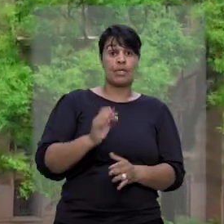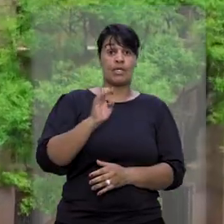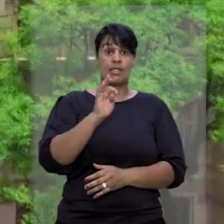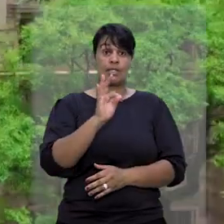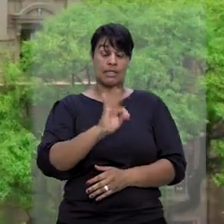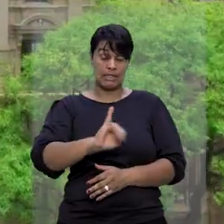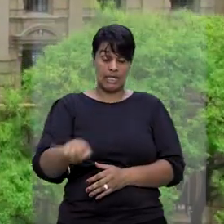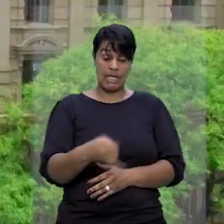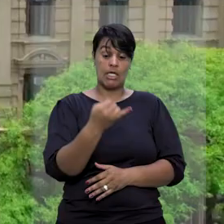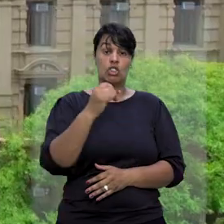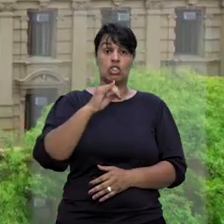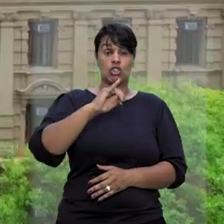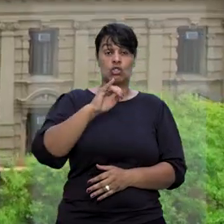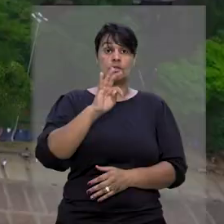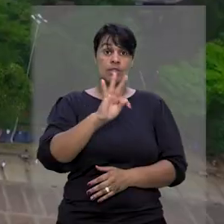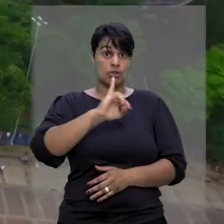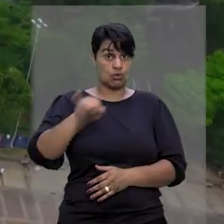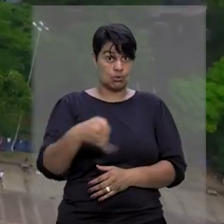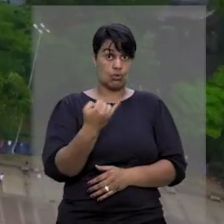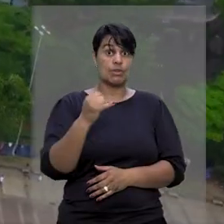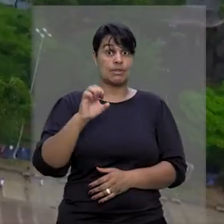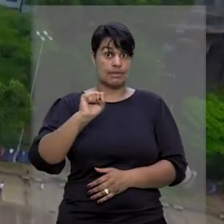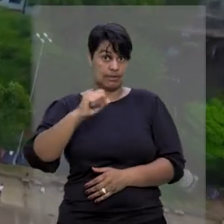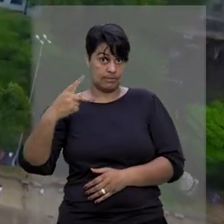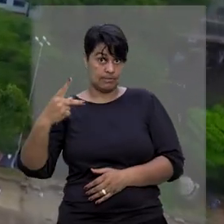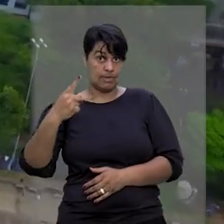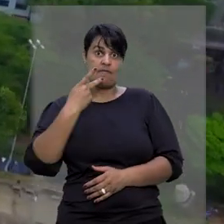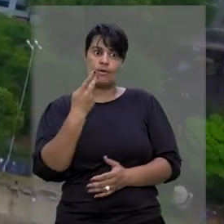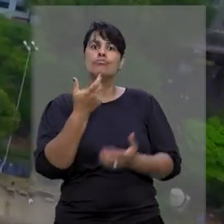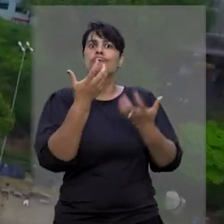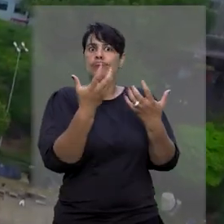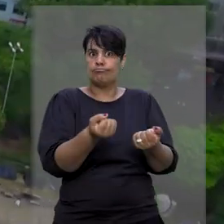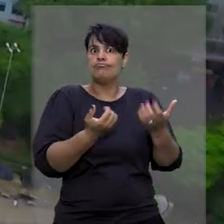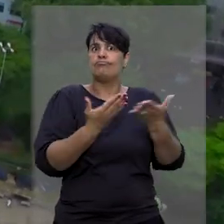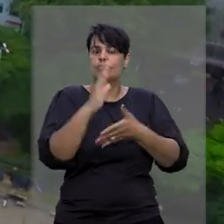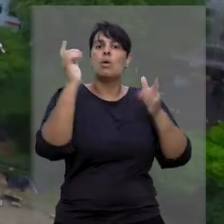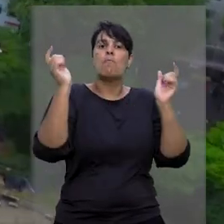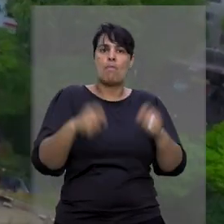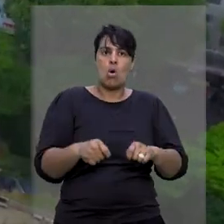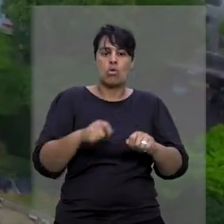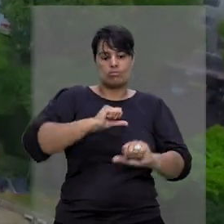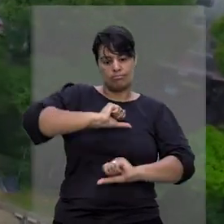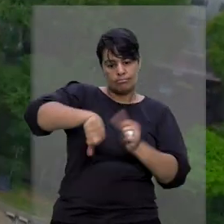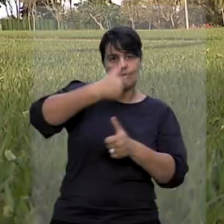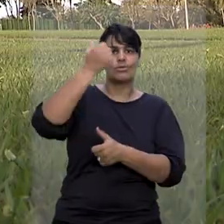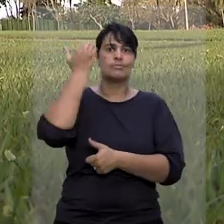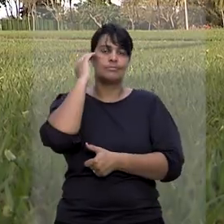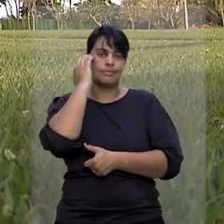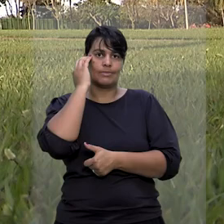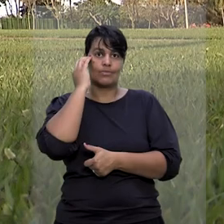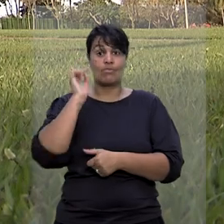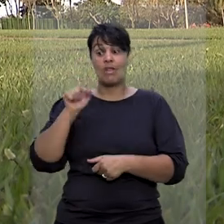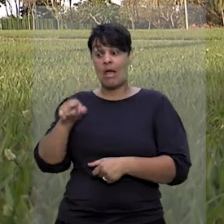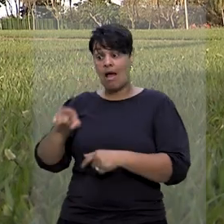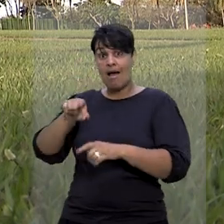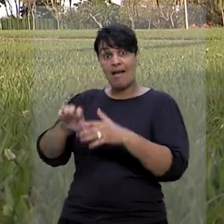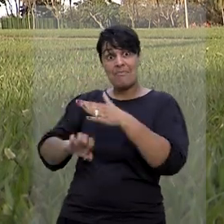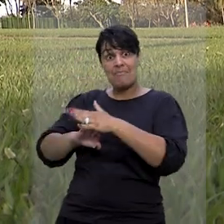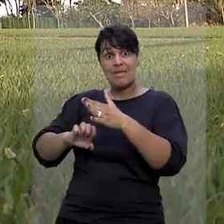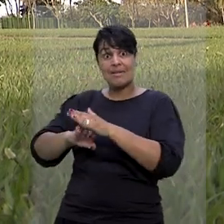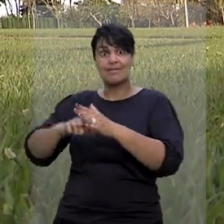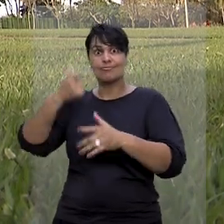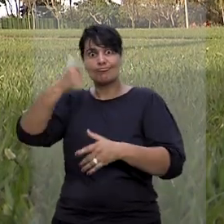Tribunal de Justiça de São Paulo deu parcial provimento à apelação da estipulante e reverteu o entendimento. A seguradora